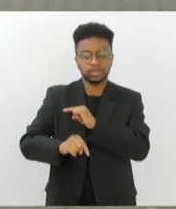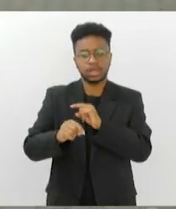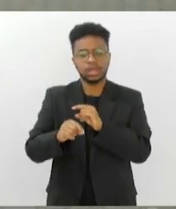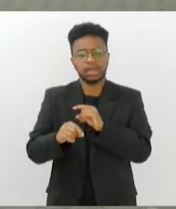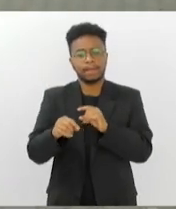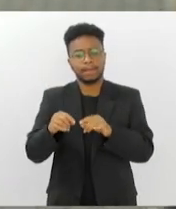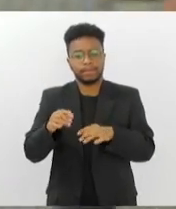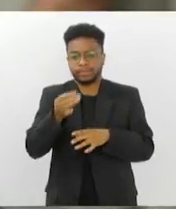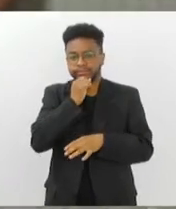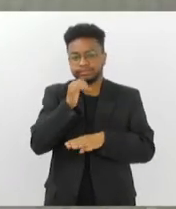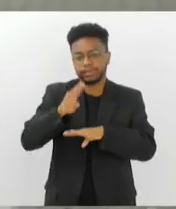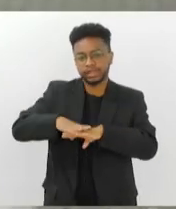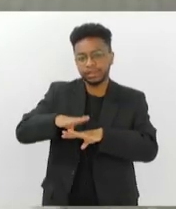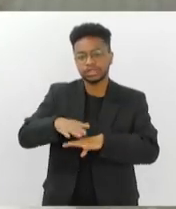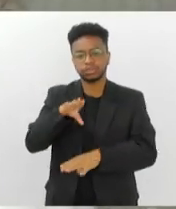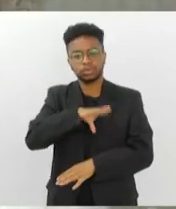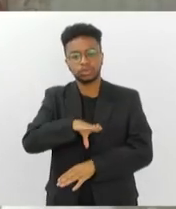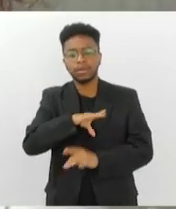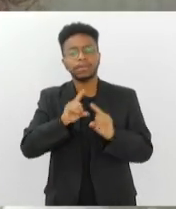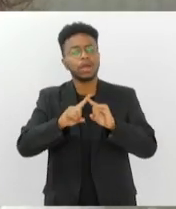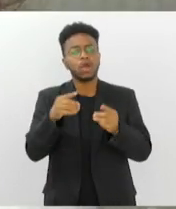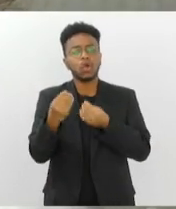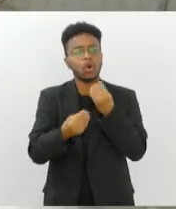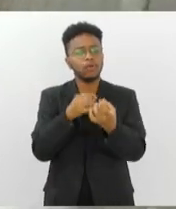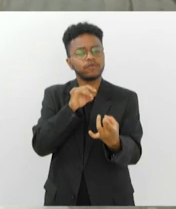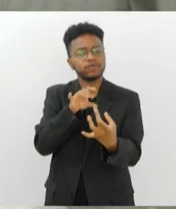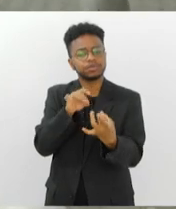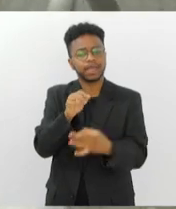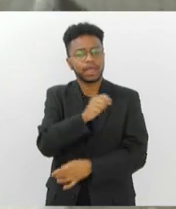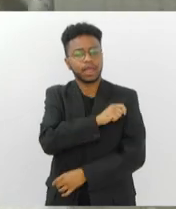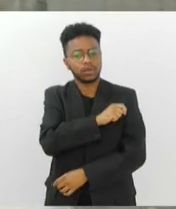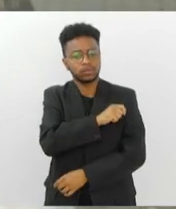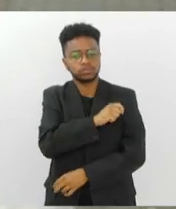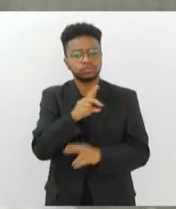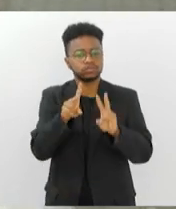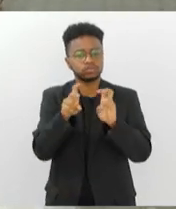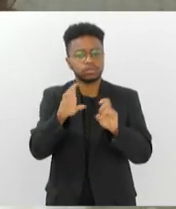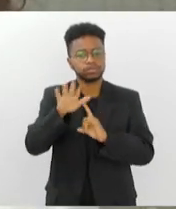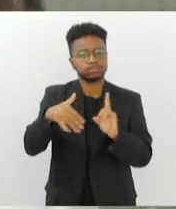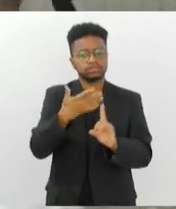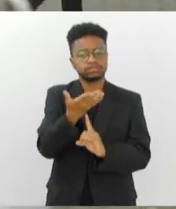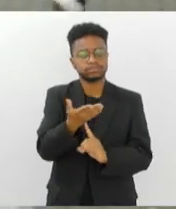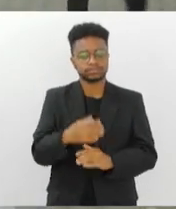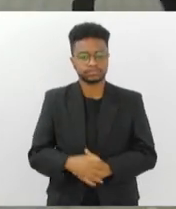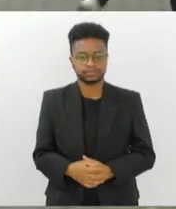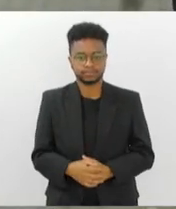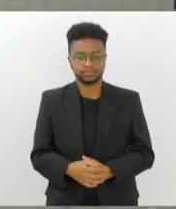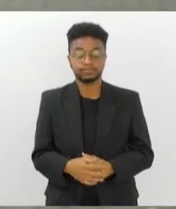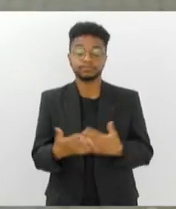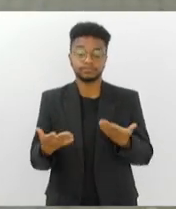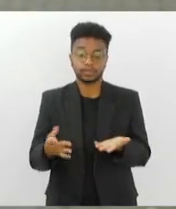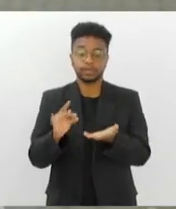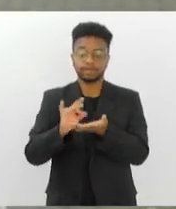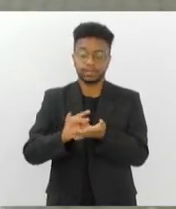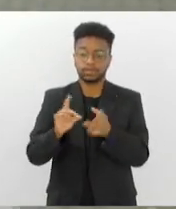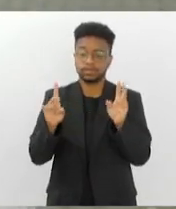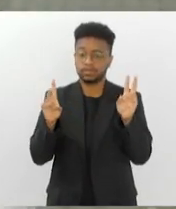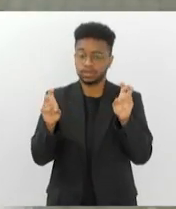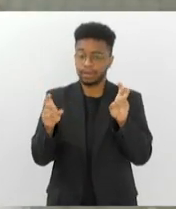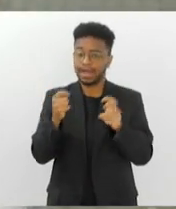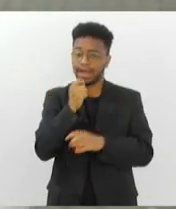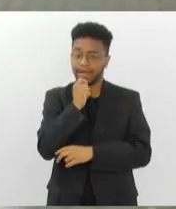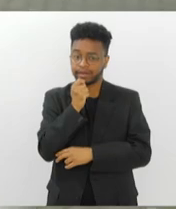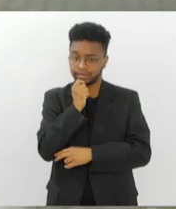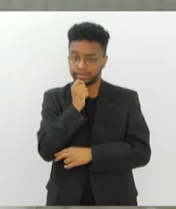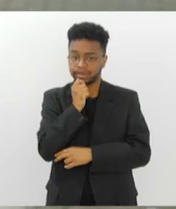colégios, matemática, português, como tem sido o feedback desses alunos em relação ao tema ambiental? É, é um tema que ainda